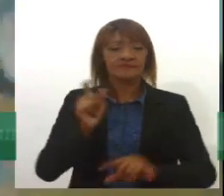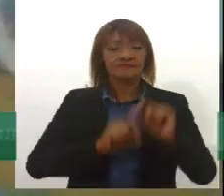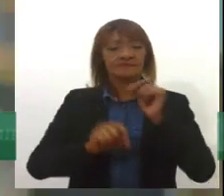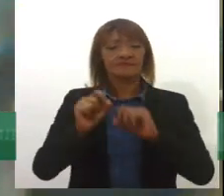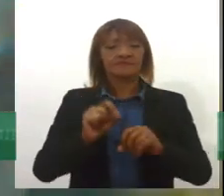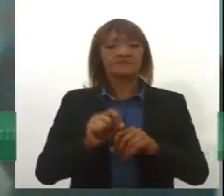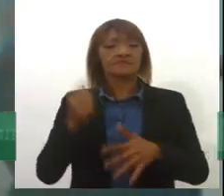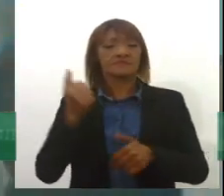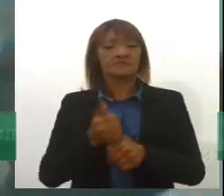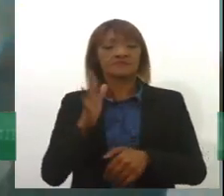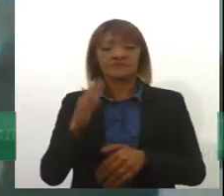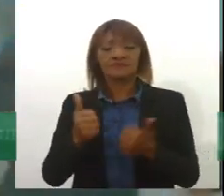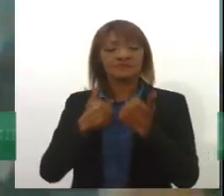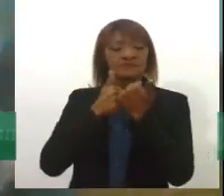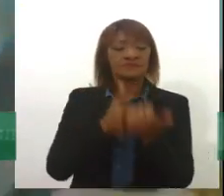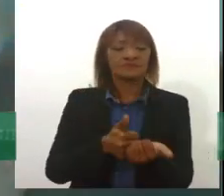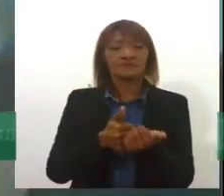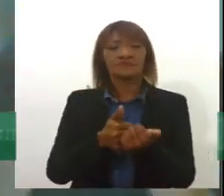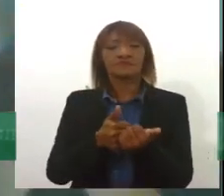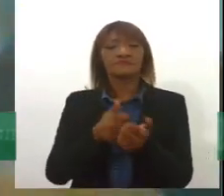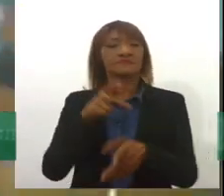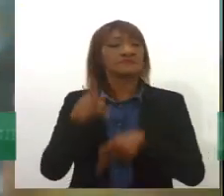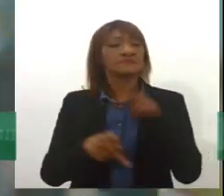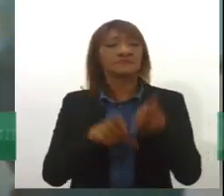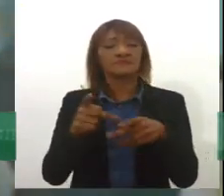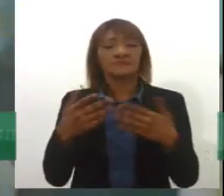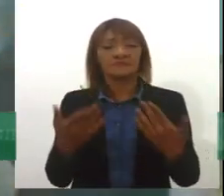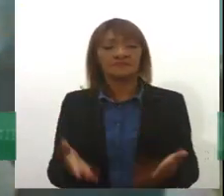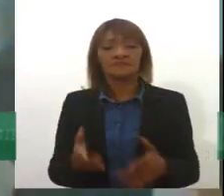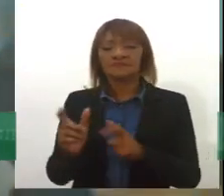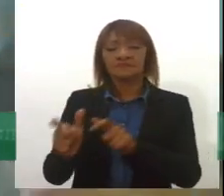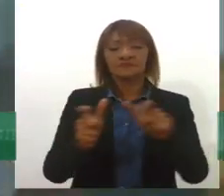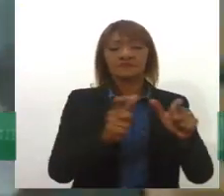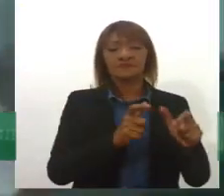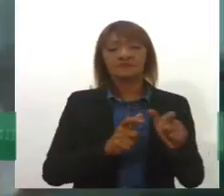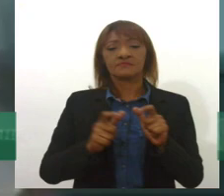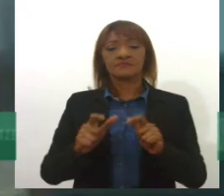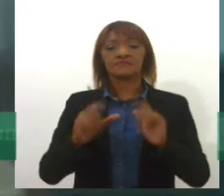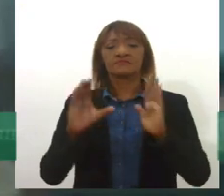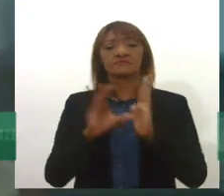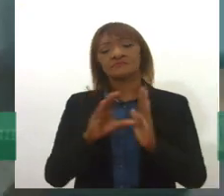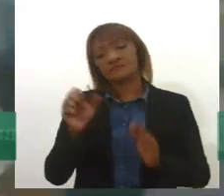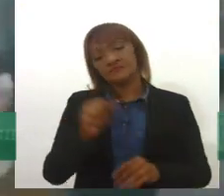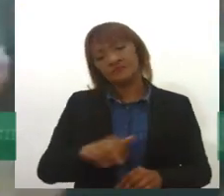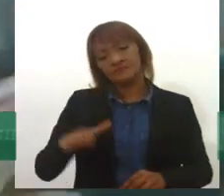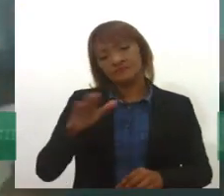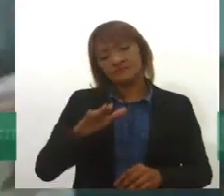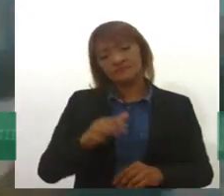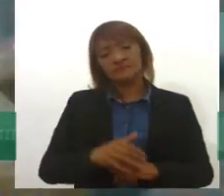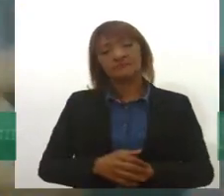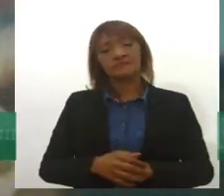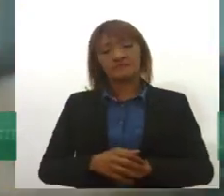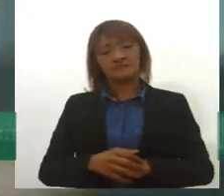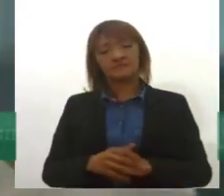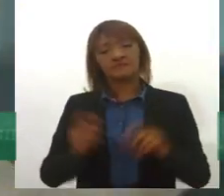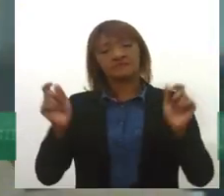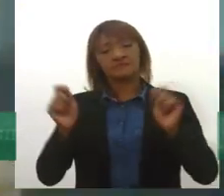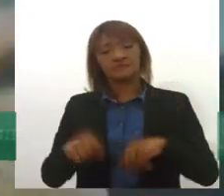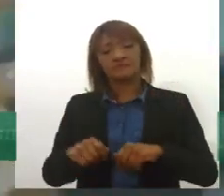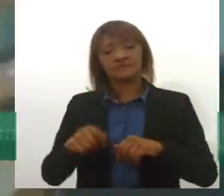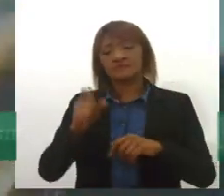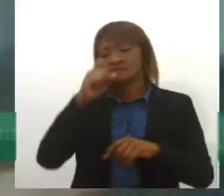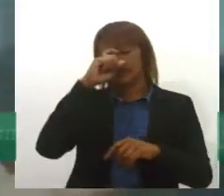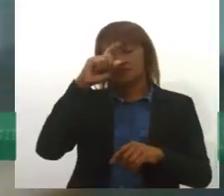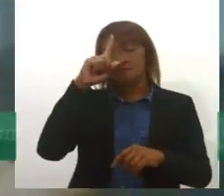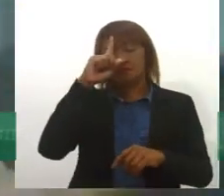auxilia as pessoas nos seus territórios, nas suas comunidades, para uma lógica de investimento em hospitais